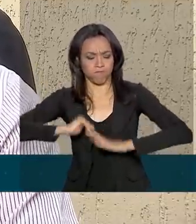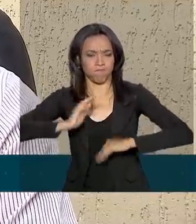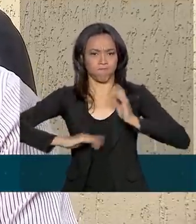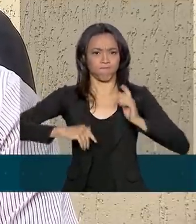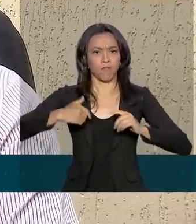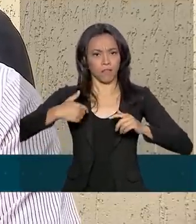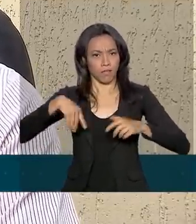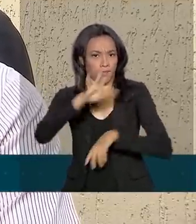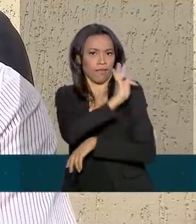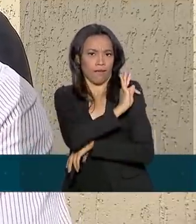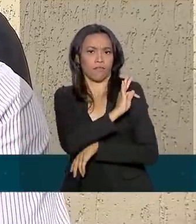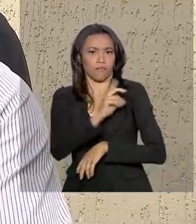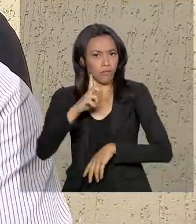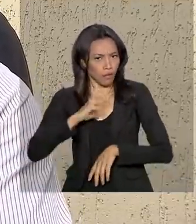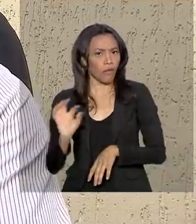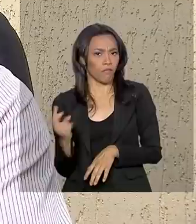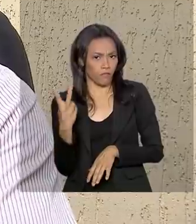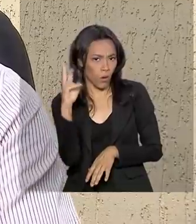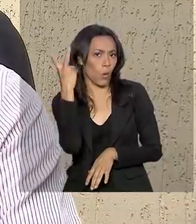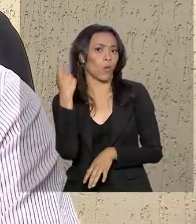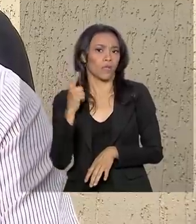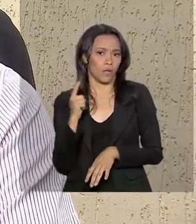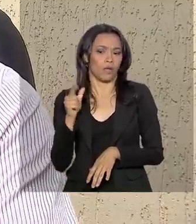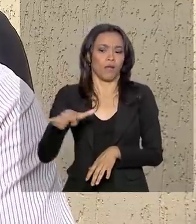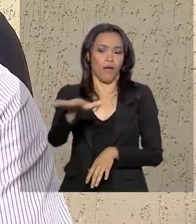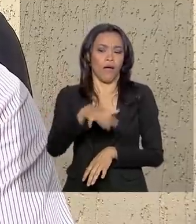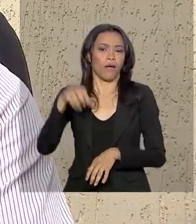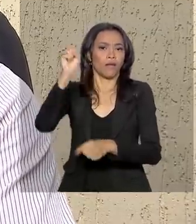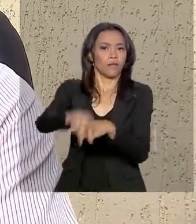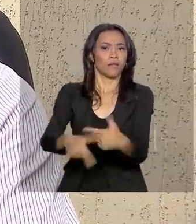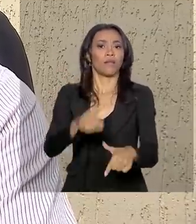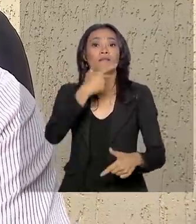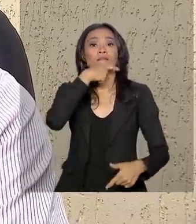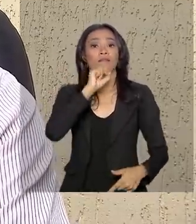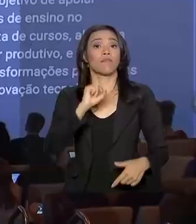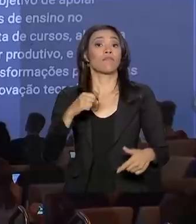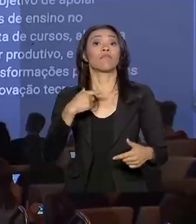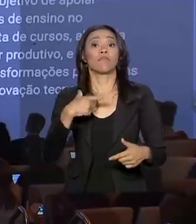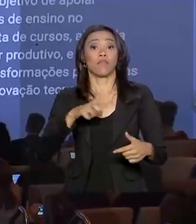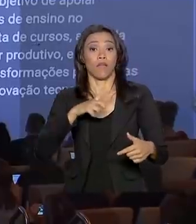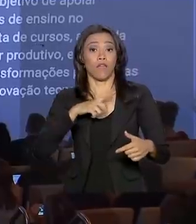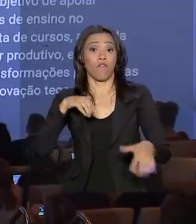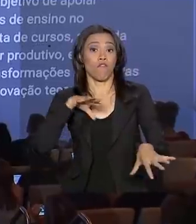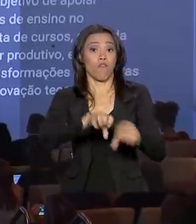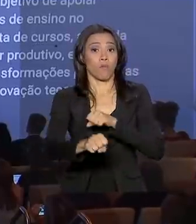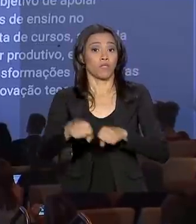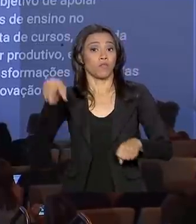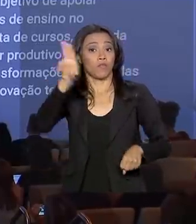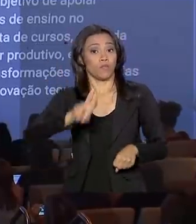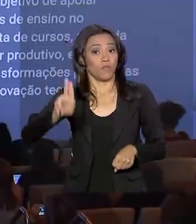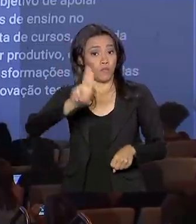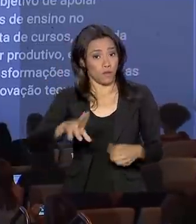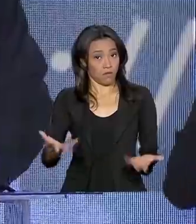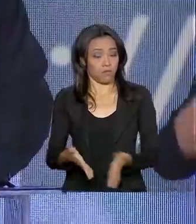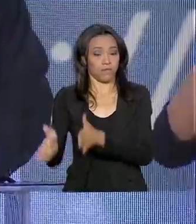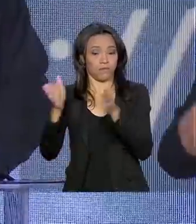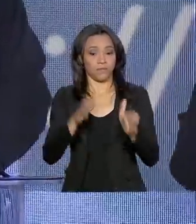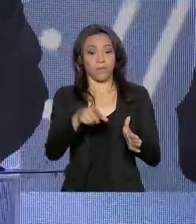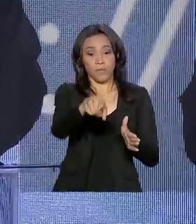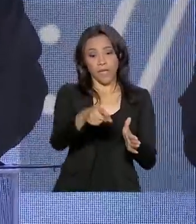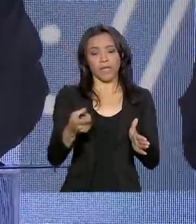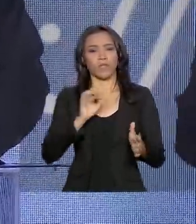valorizada e tem muito mais campo de trabalho do que quem tem formação de nível superior. A meta do programa Novos Caminhos,